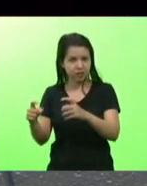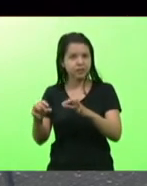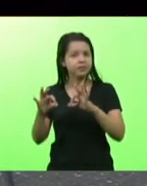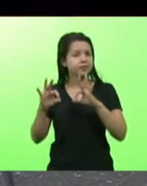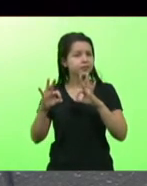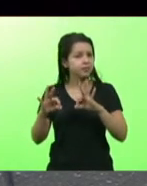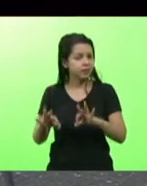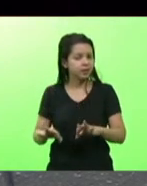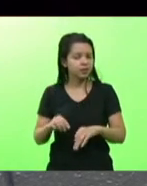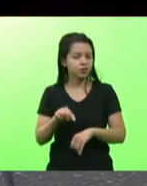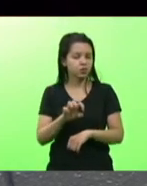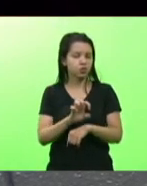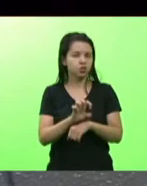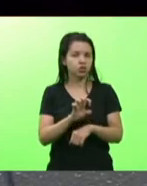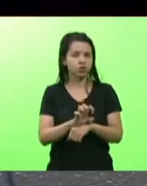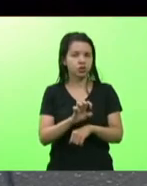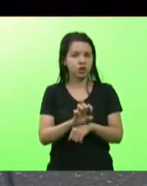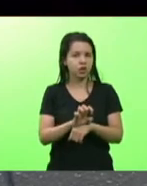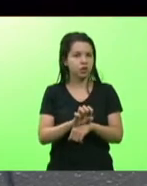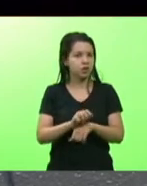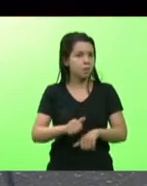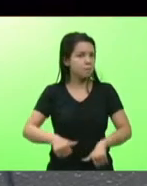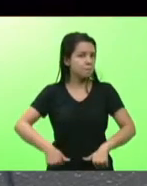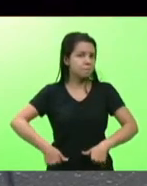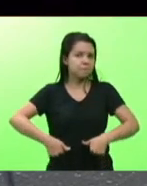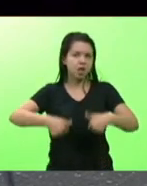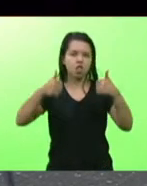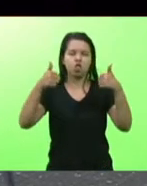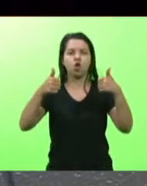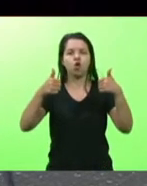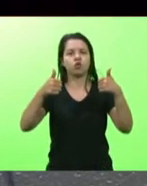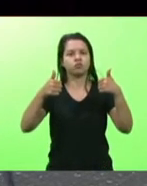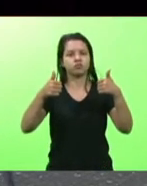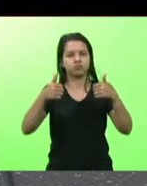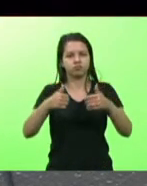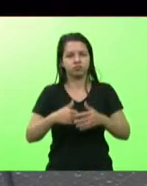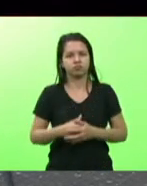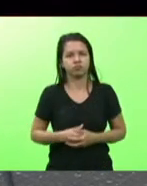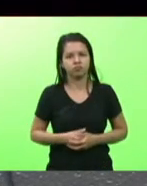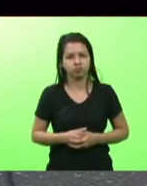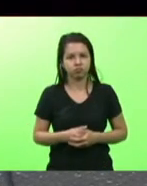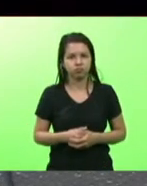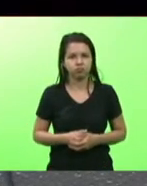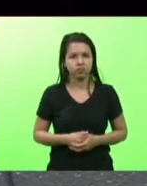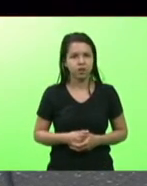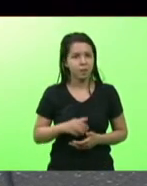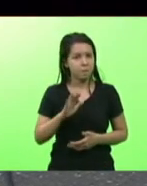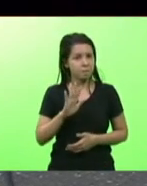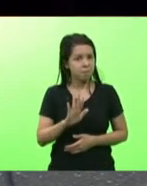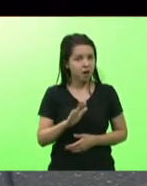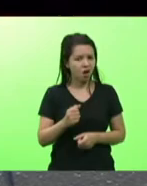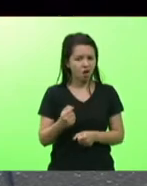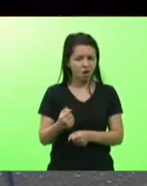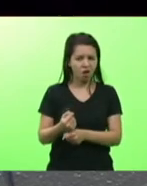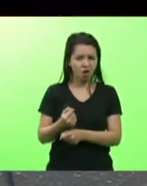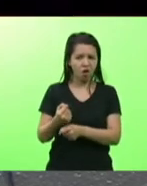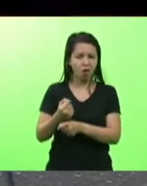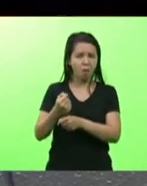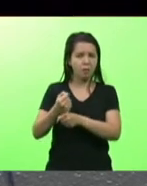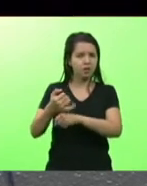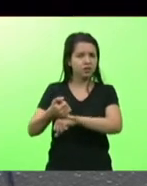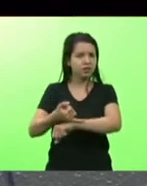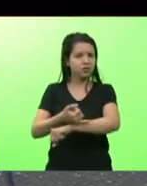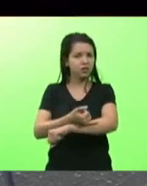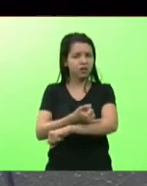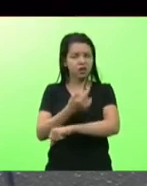seria melhor ainda do que já é mas com obras de infraestrutura como aquelas que